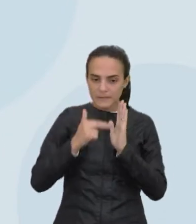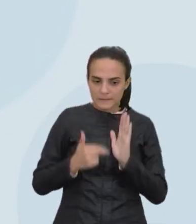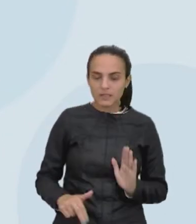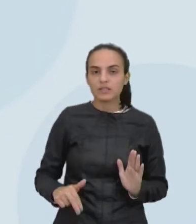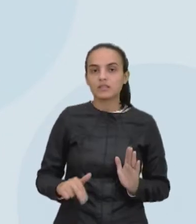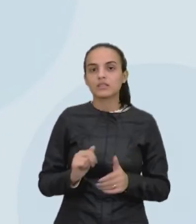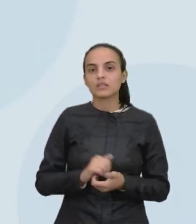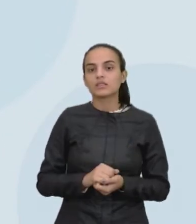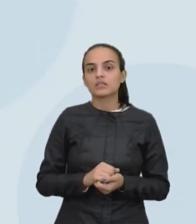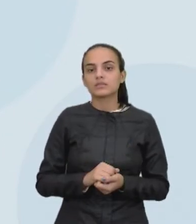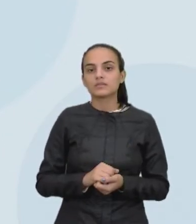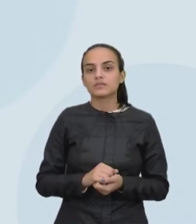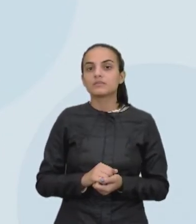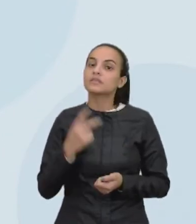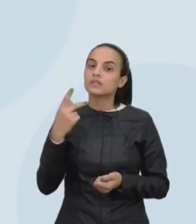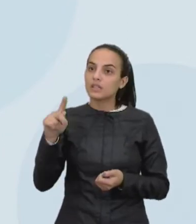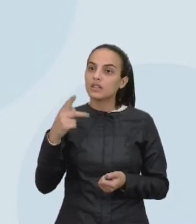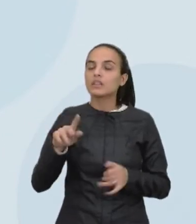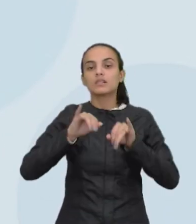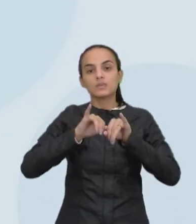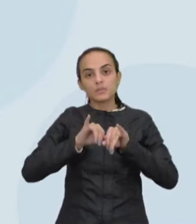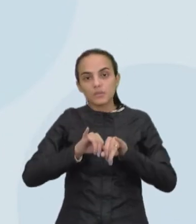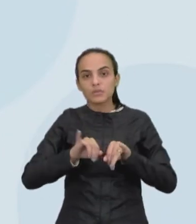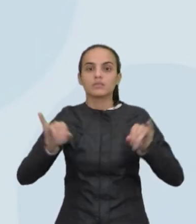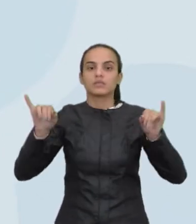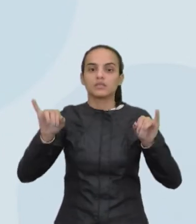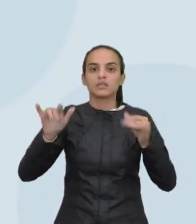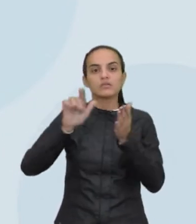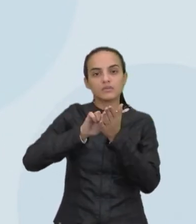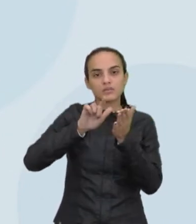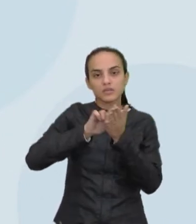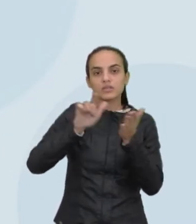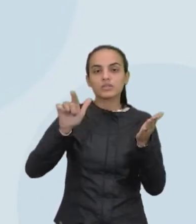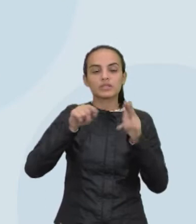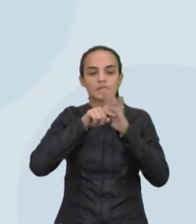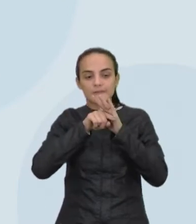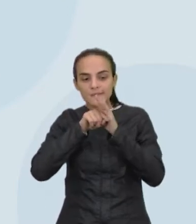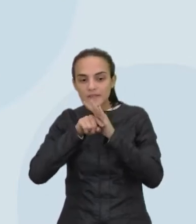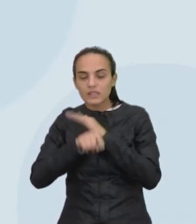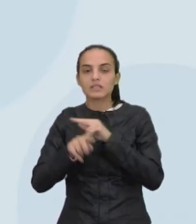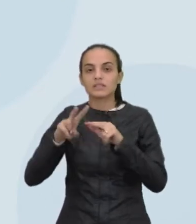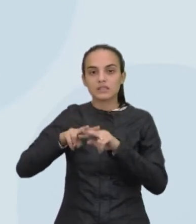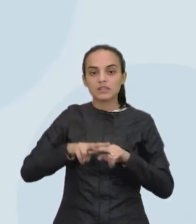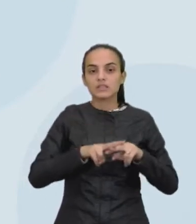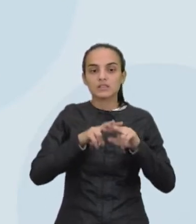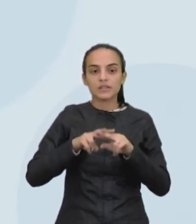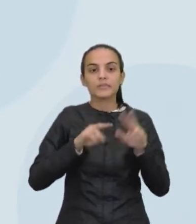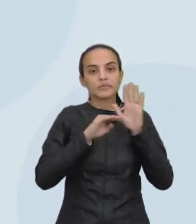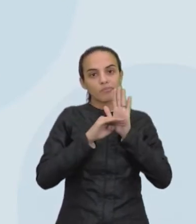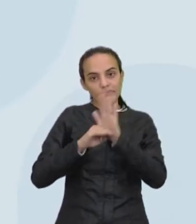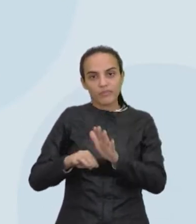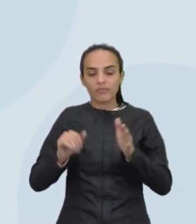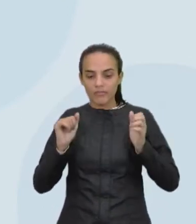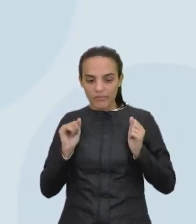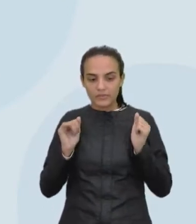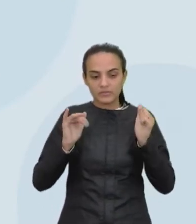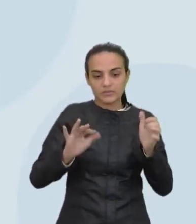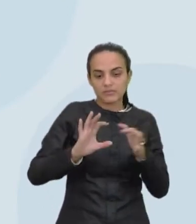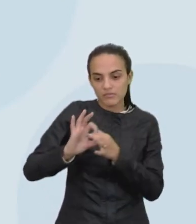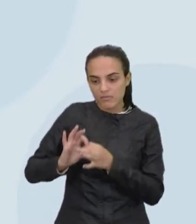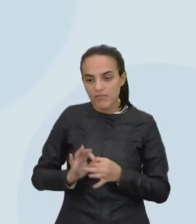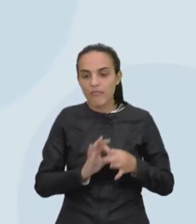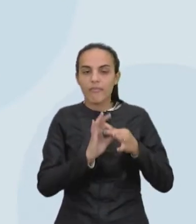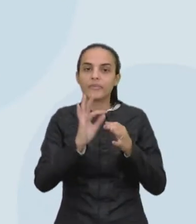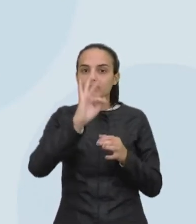descrito anteriormente, eles publicam um artigo de revisão que passa a nortear as ações conjuntas